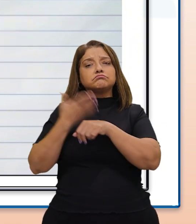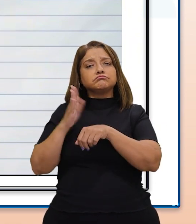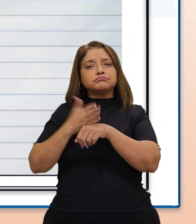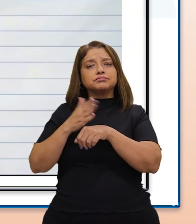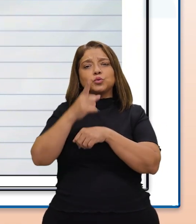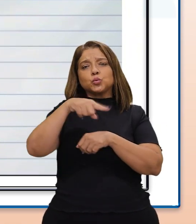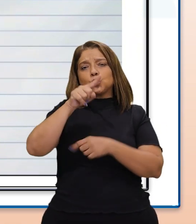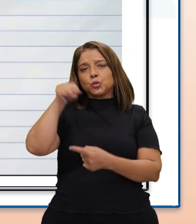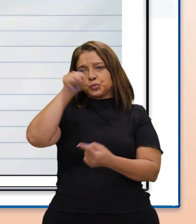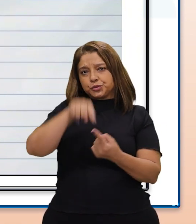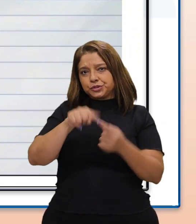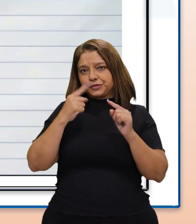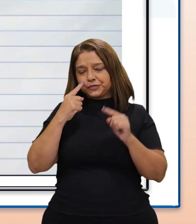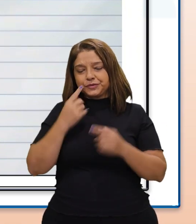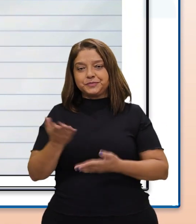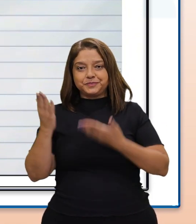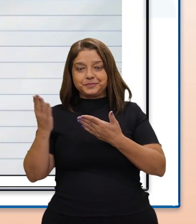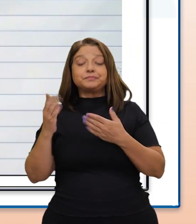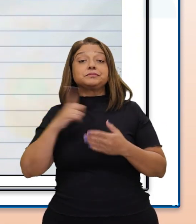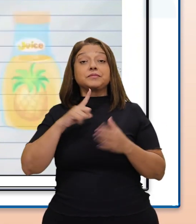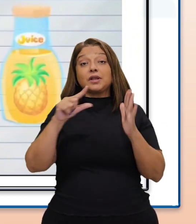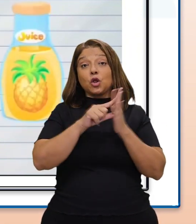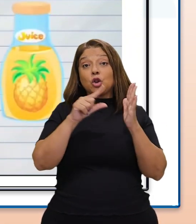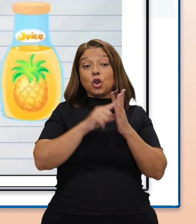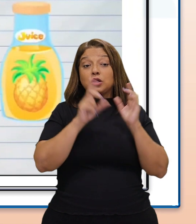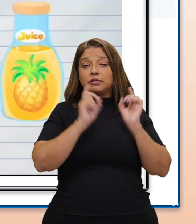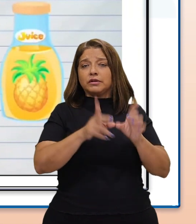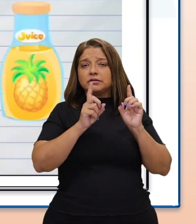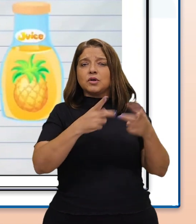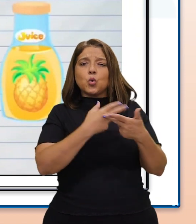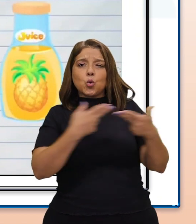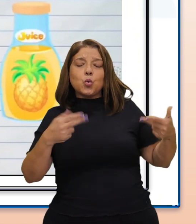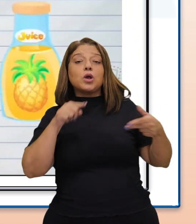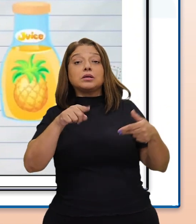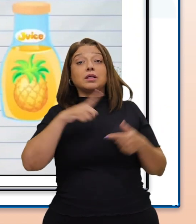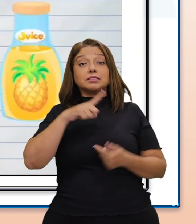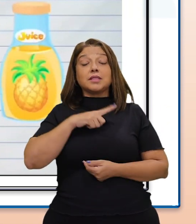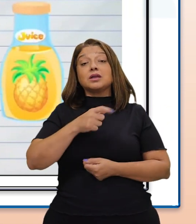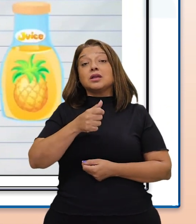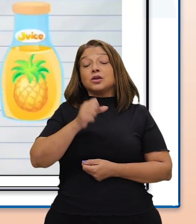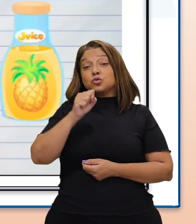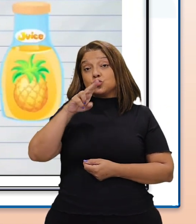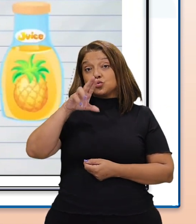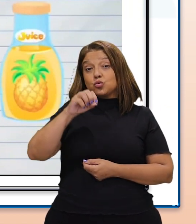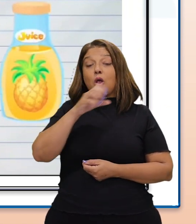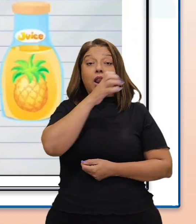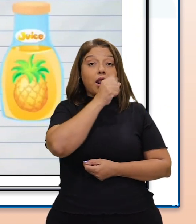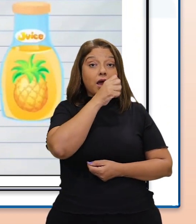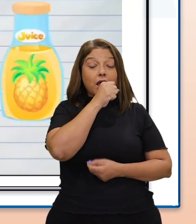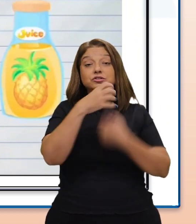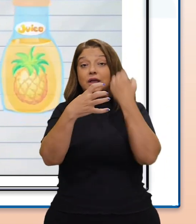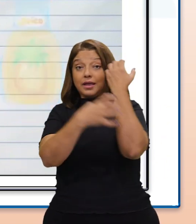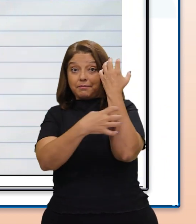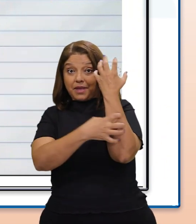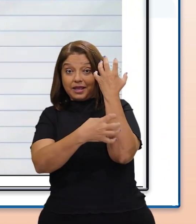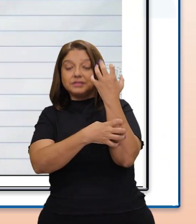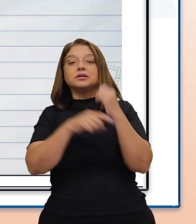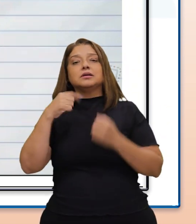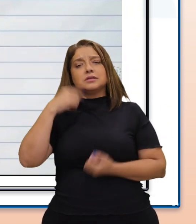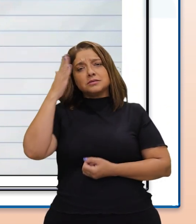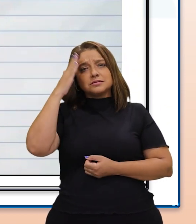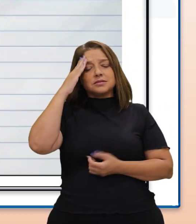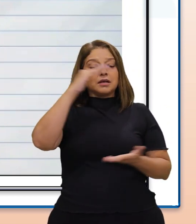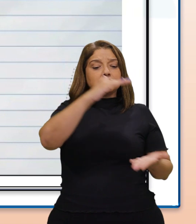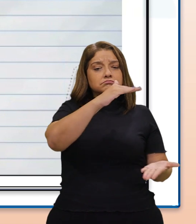objetivo. A loja de produtos naturais vende suco de laranja e suco de abacaxi. Sabemos que cada